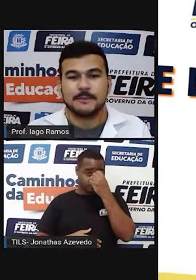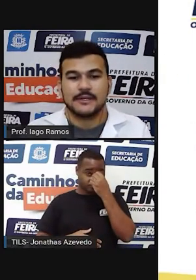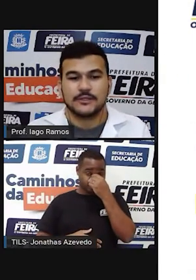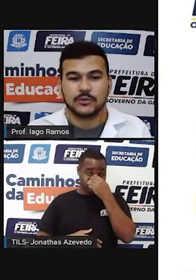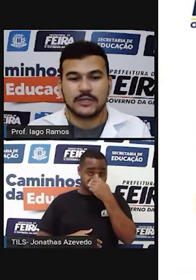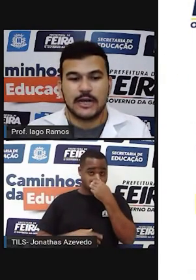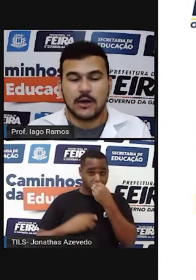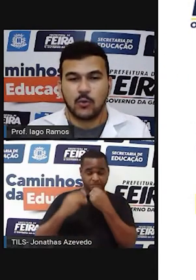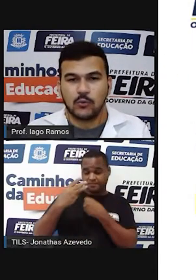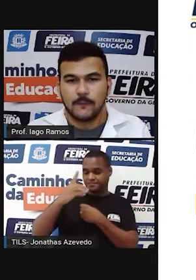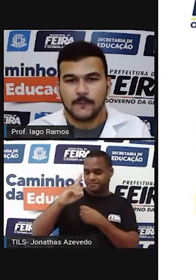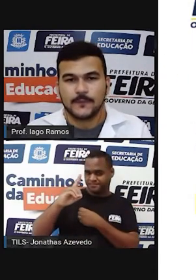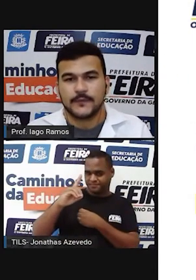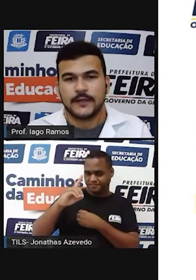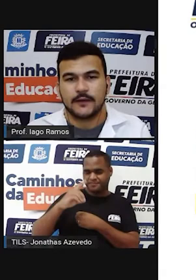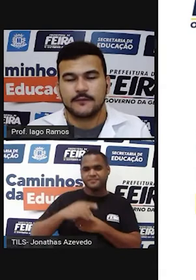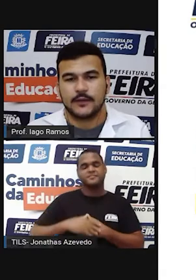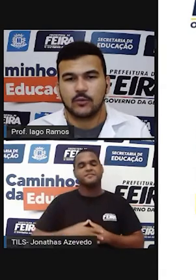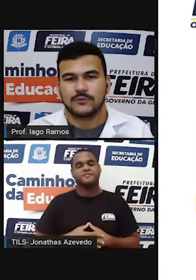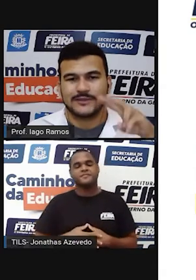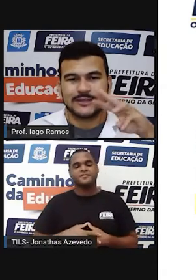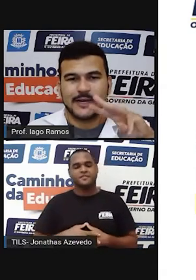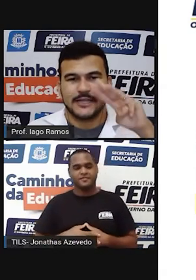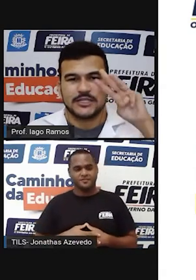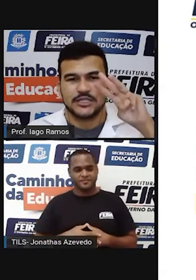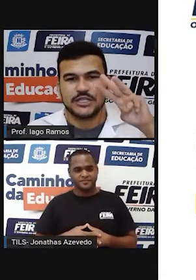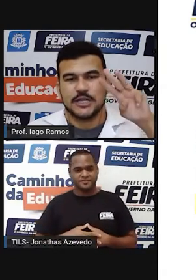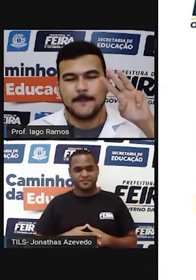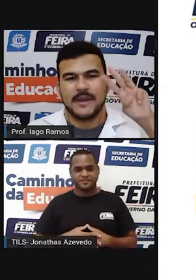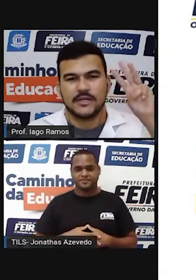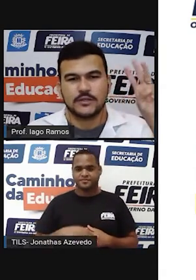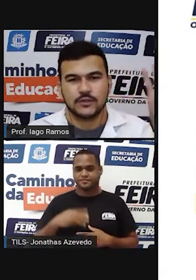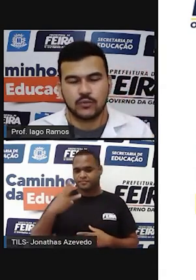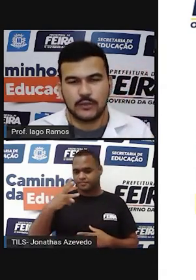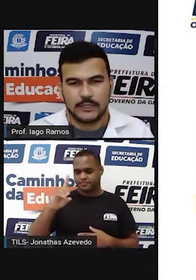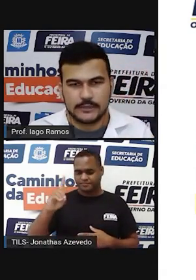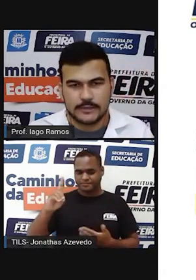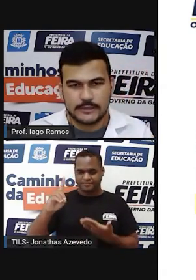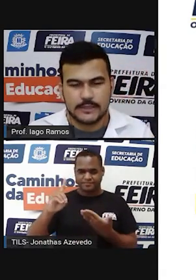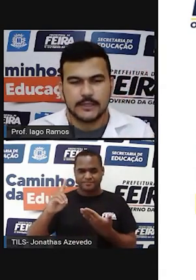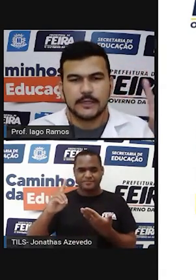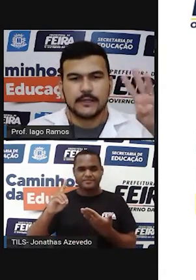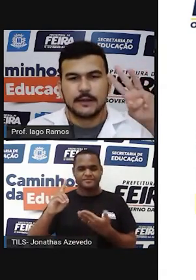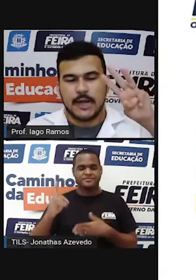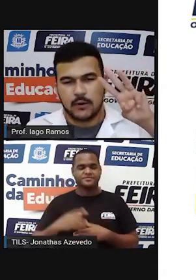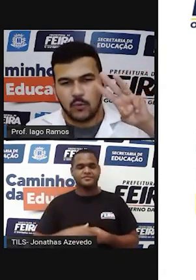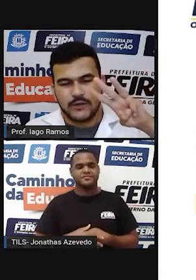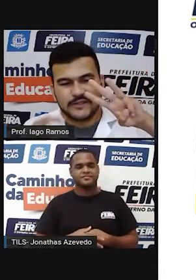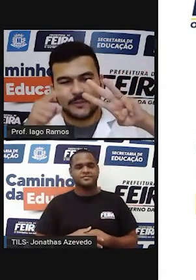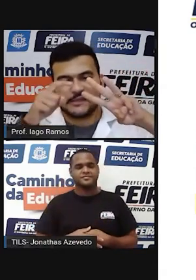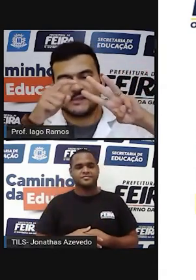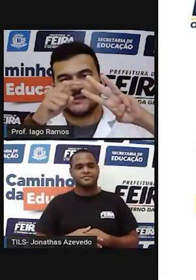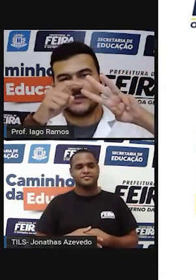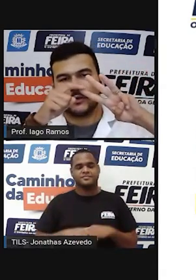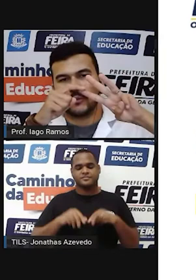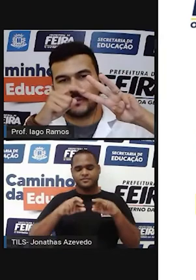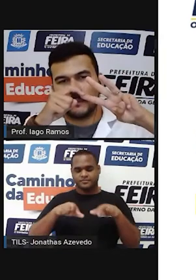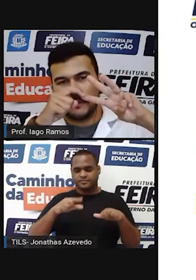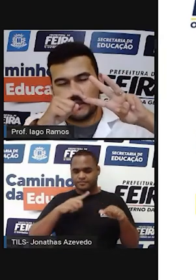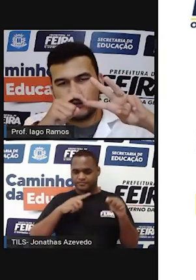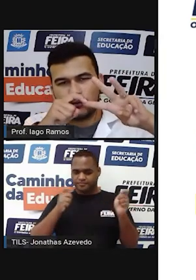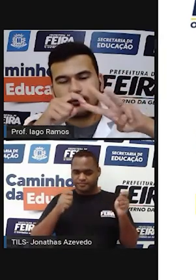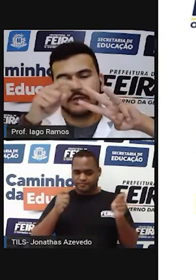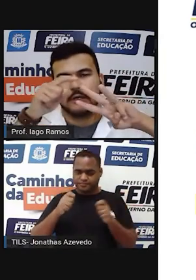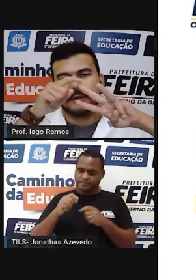tridimensional tem a ver com três dimensões. A coisa precisa ter